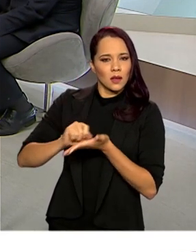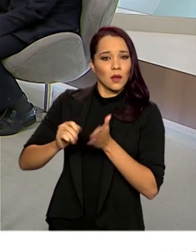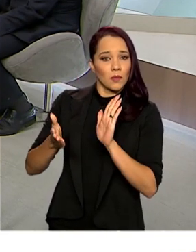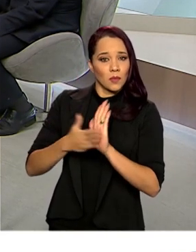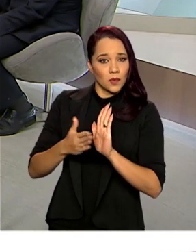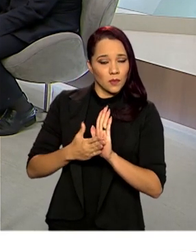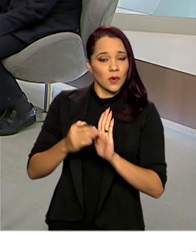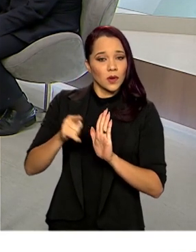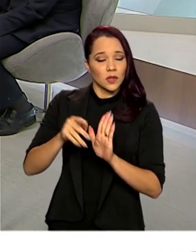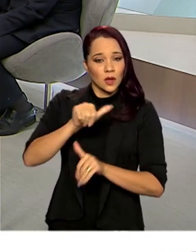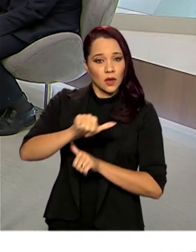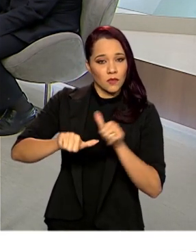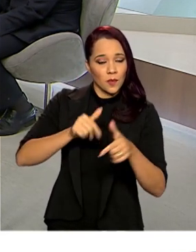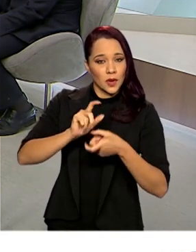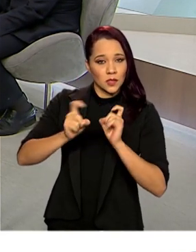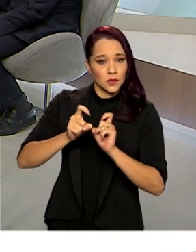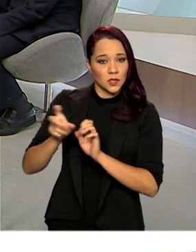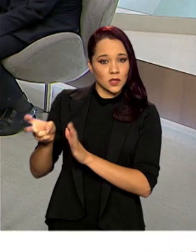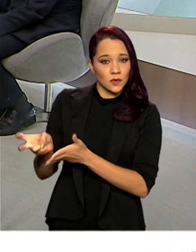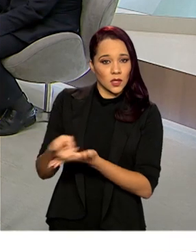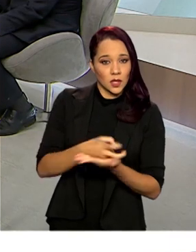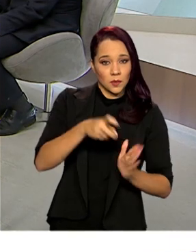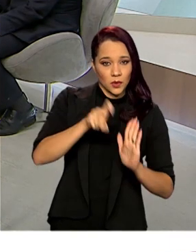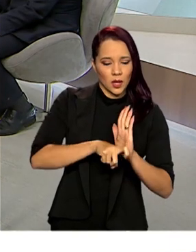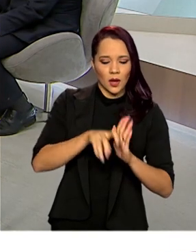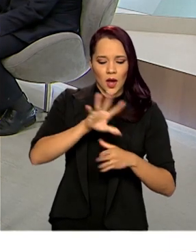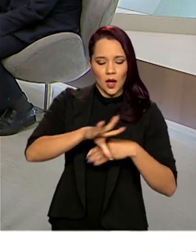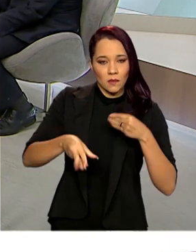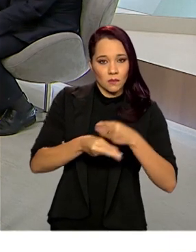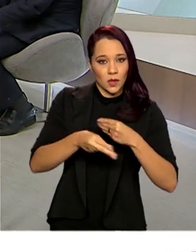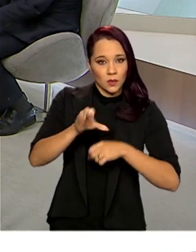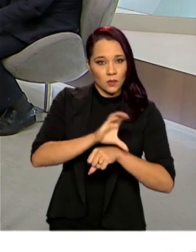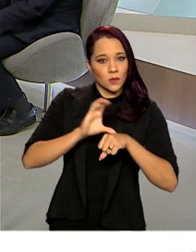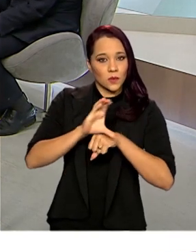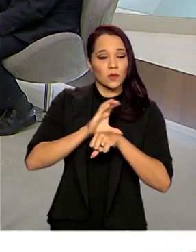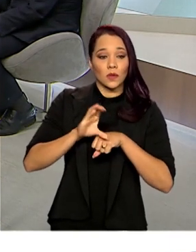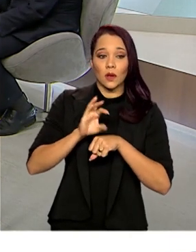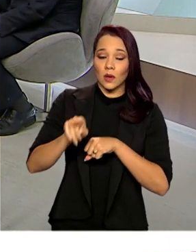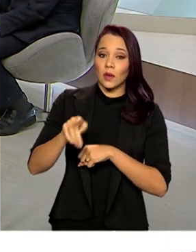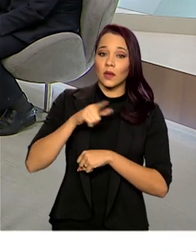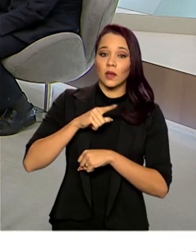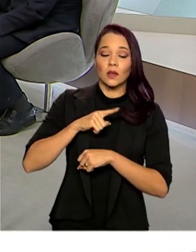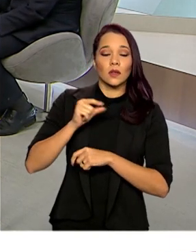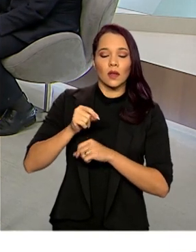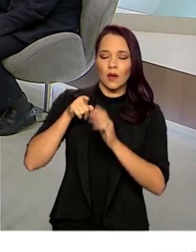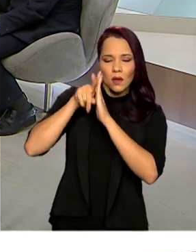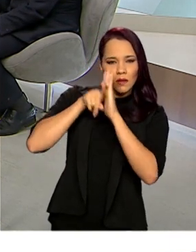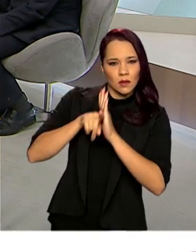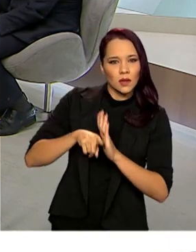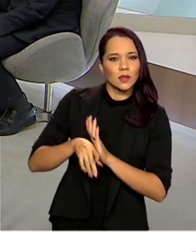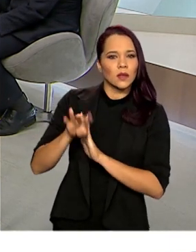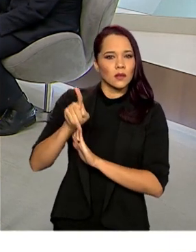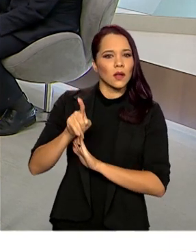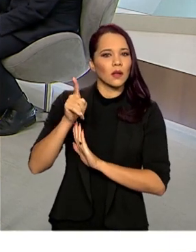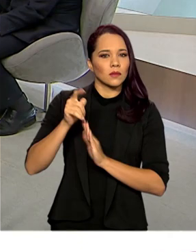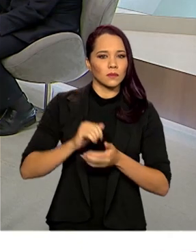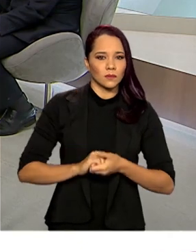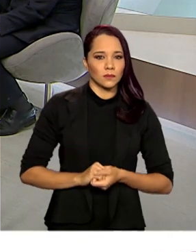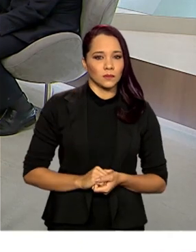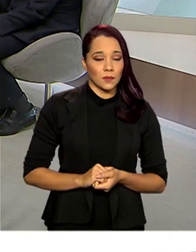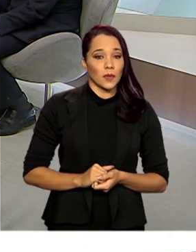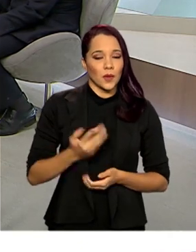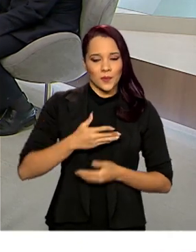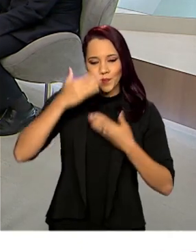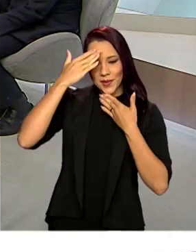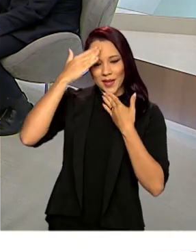propostas da Reforma Tributária, a proposta de emenda constitucional que está sendo analisada no Senado. Muito